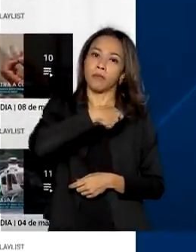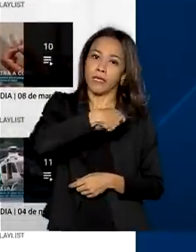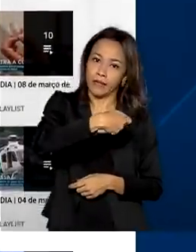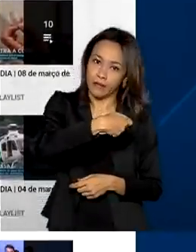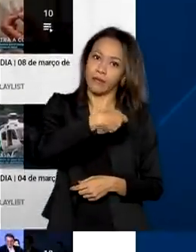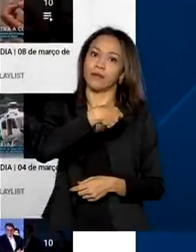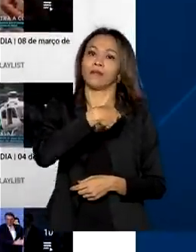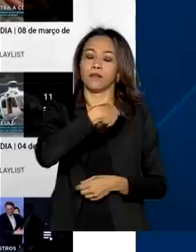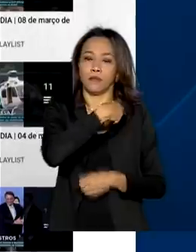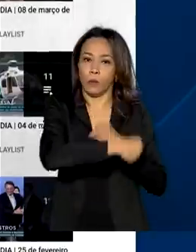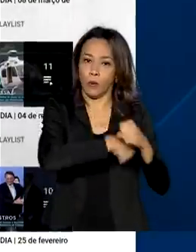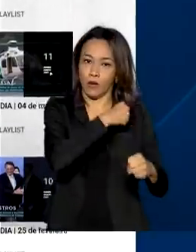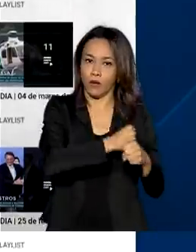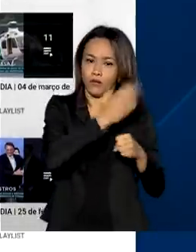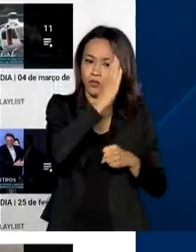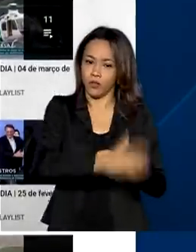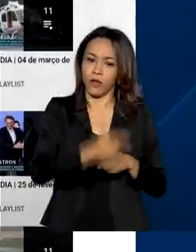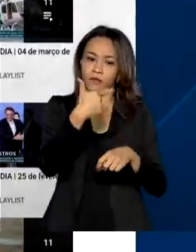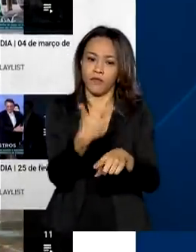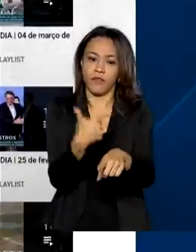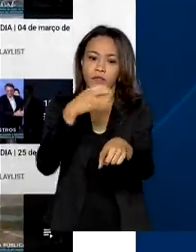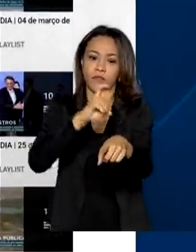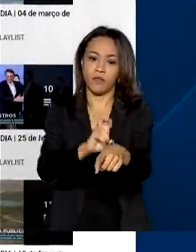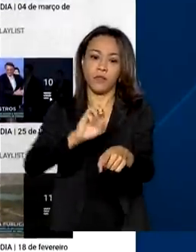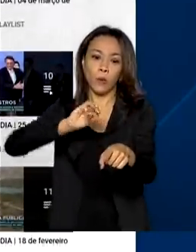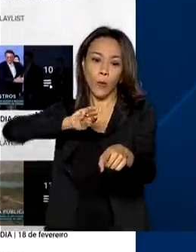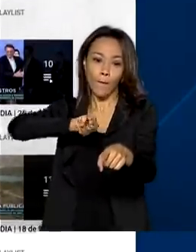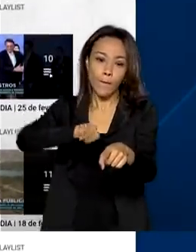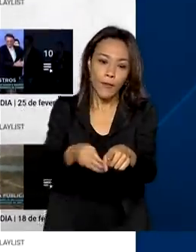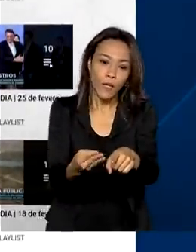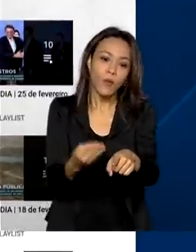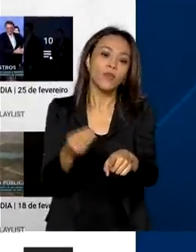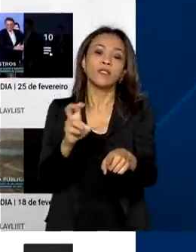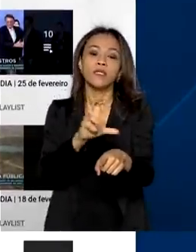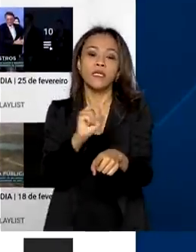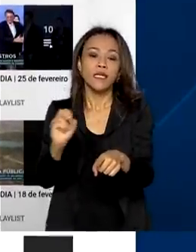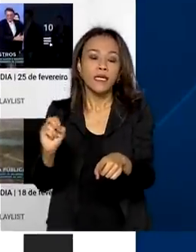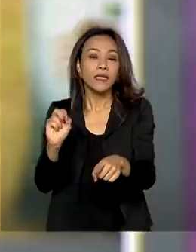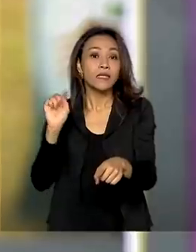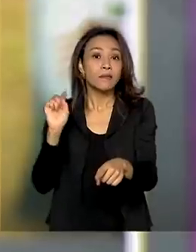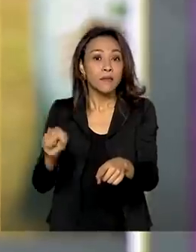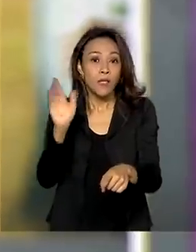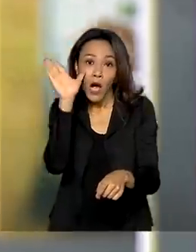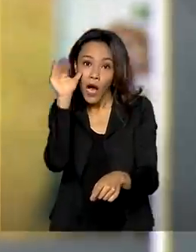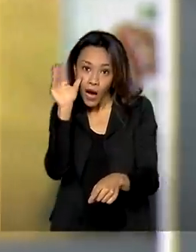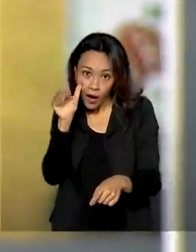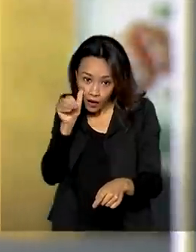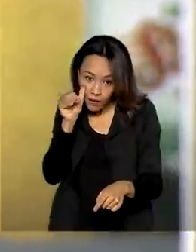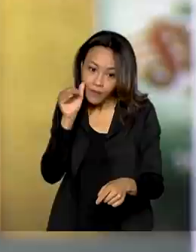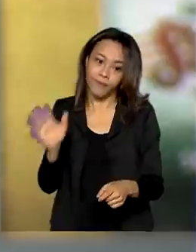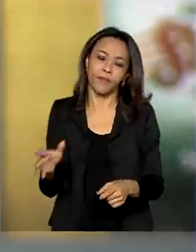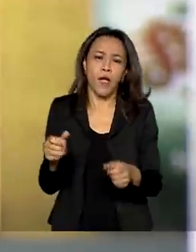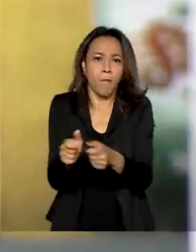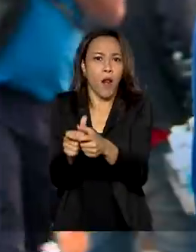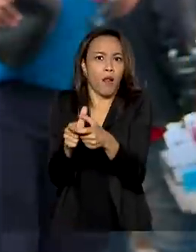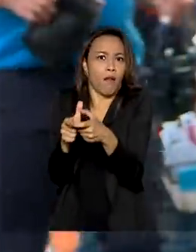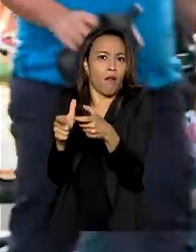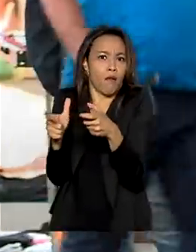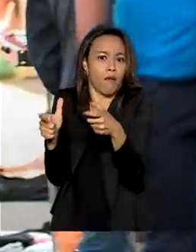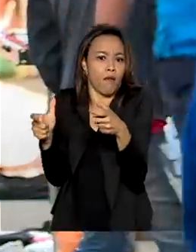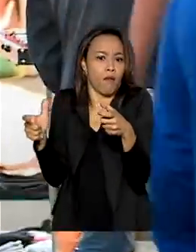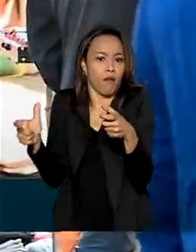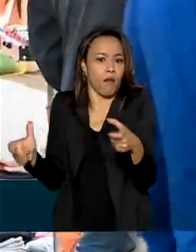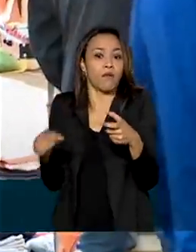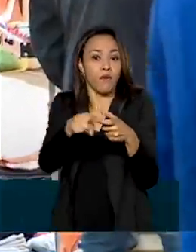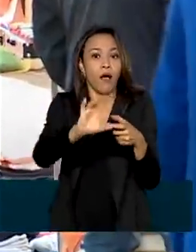já são cerca de 25 milhões e 500 mil visualizações. O crescimento da audiência coincide com